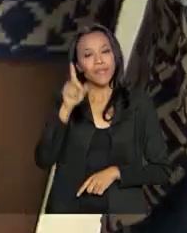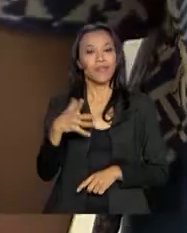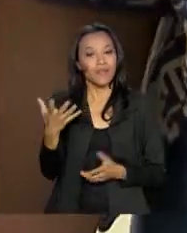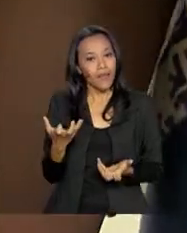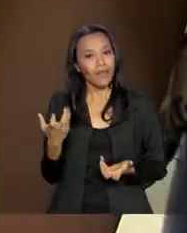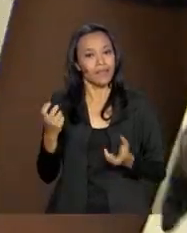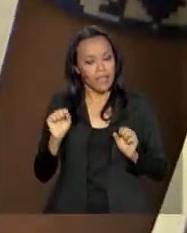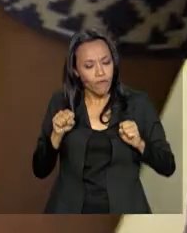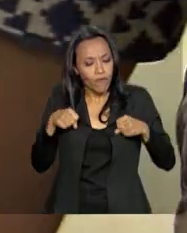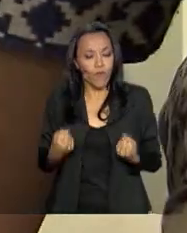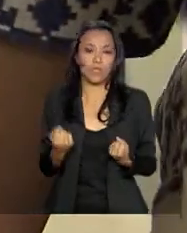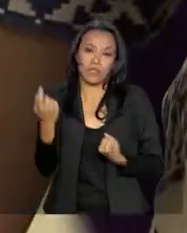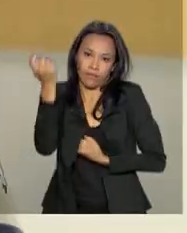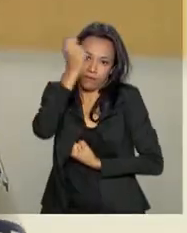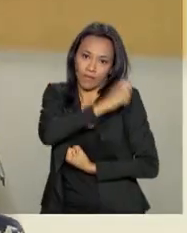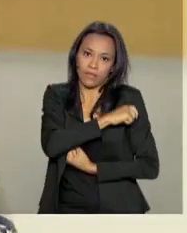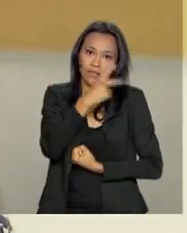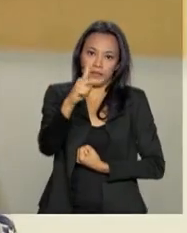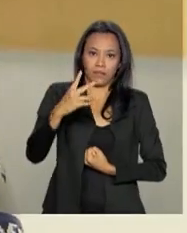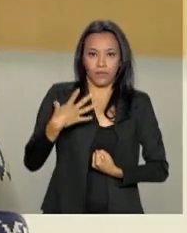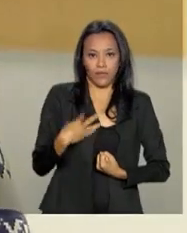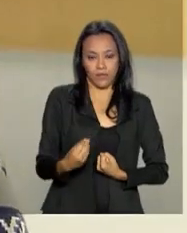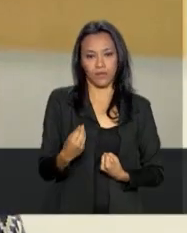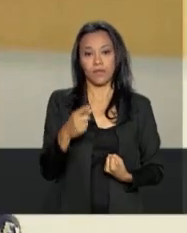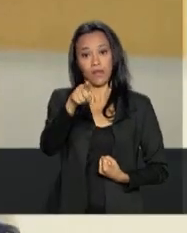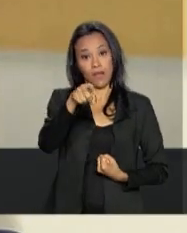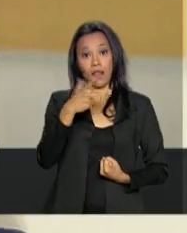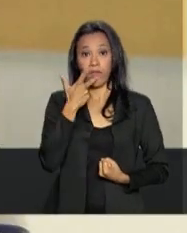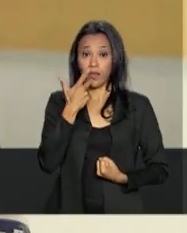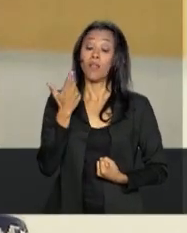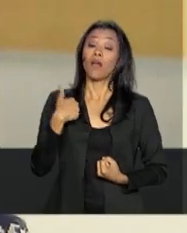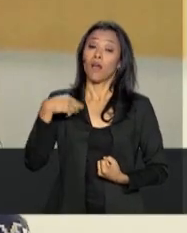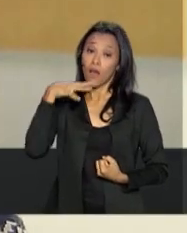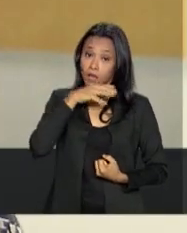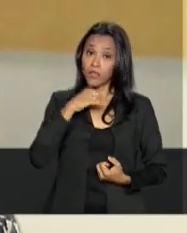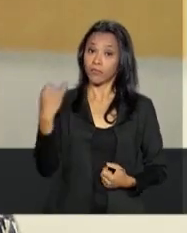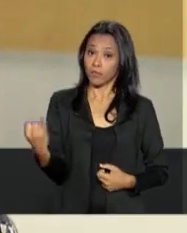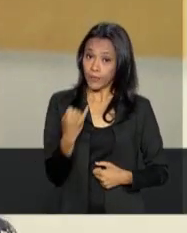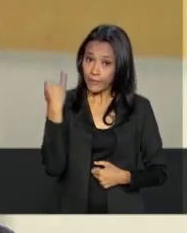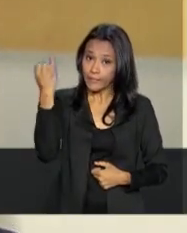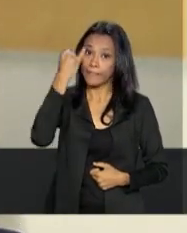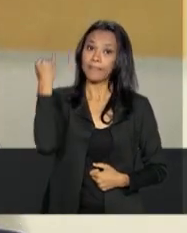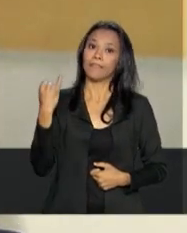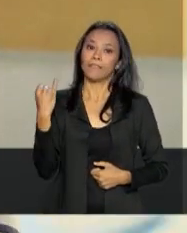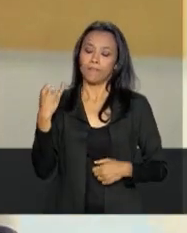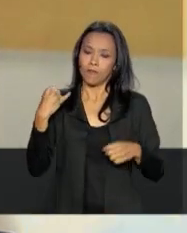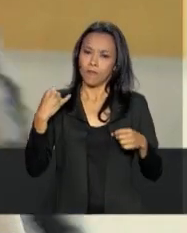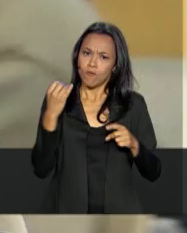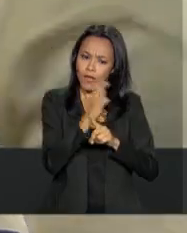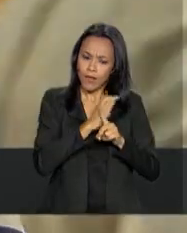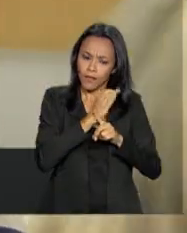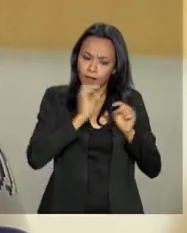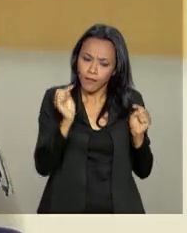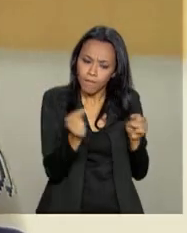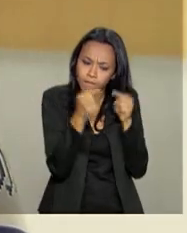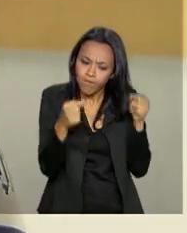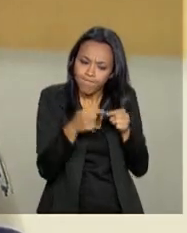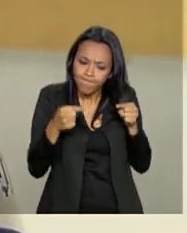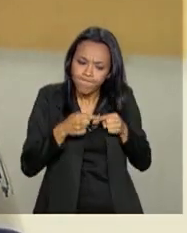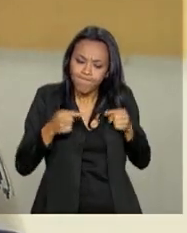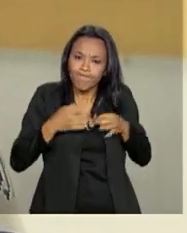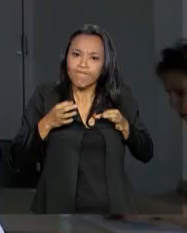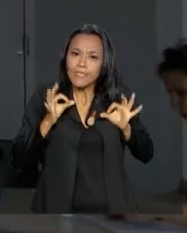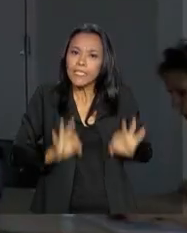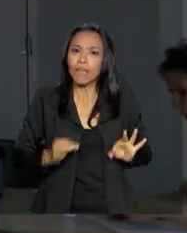dar o reforço vacinal no filho. Eu acho importante atualizar as vacinas para não correr o risco de ter as